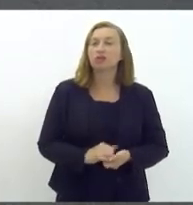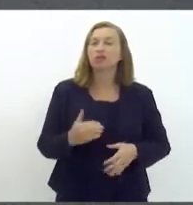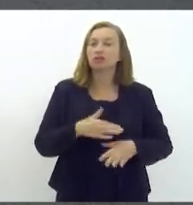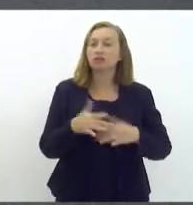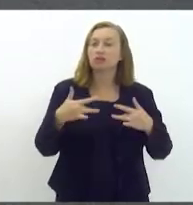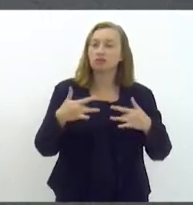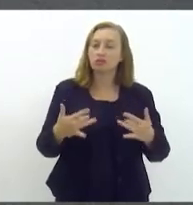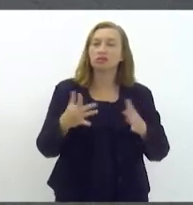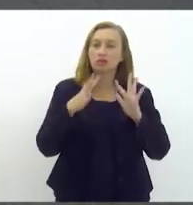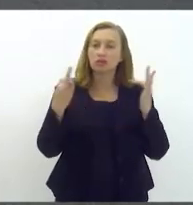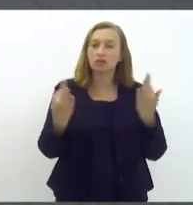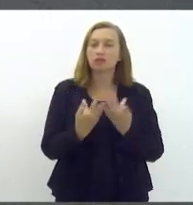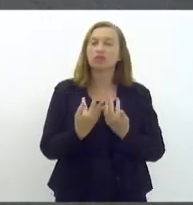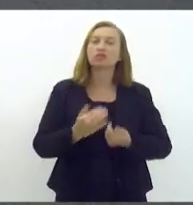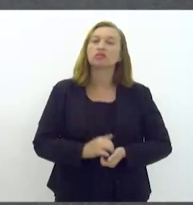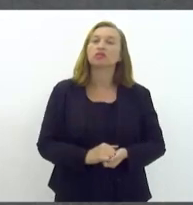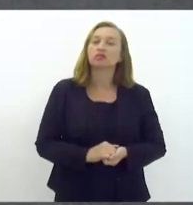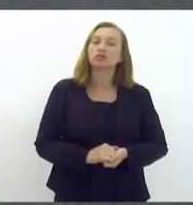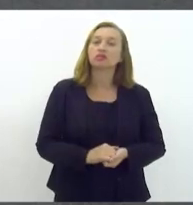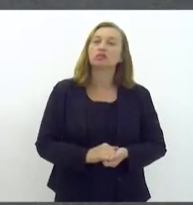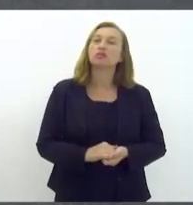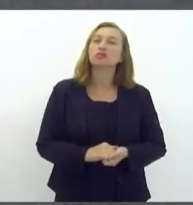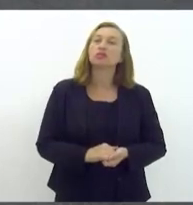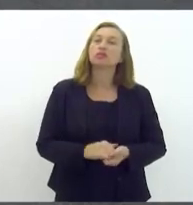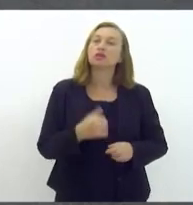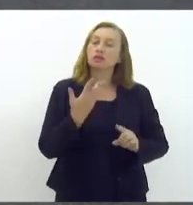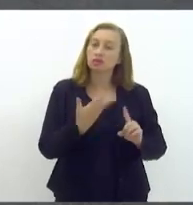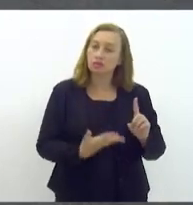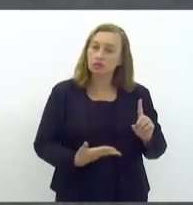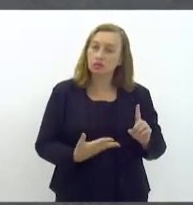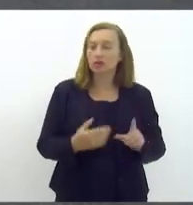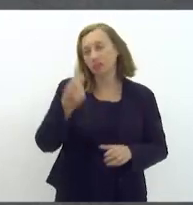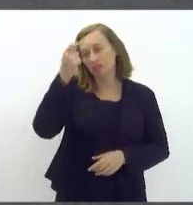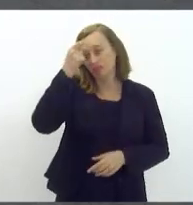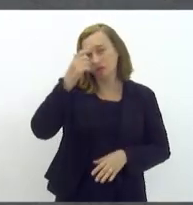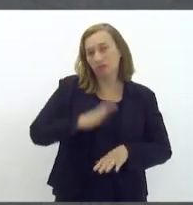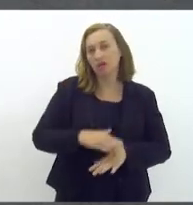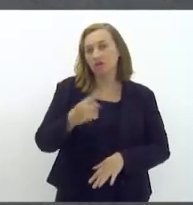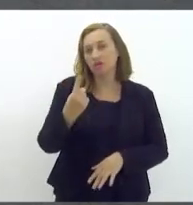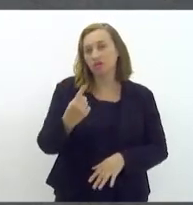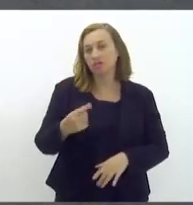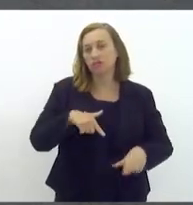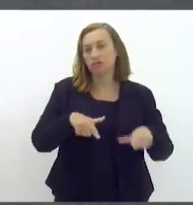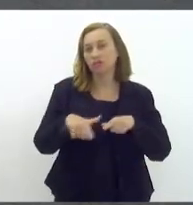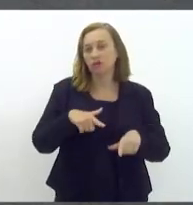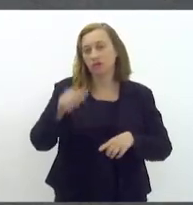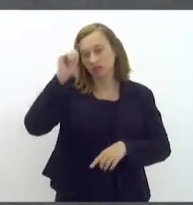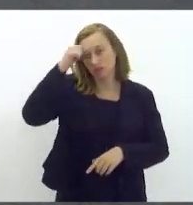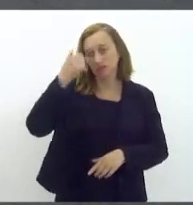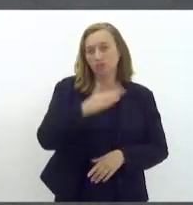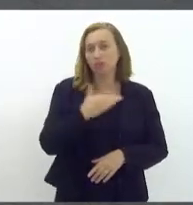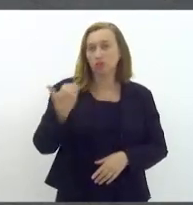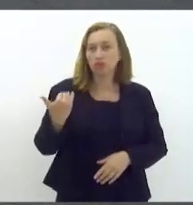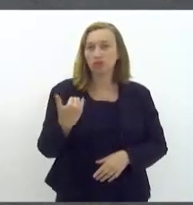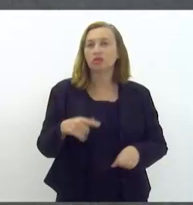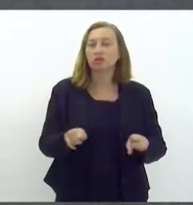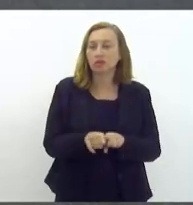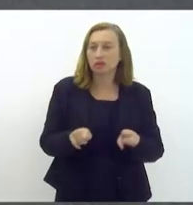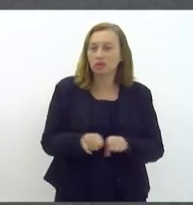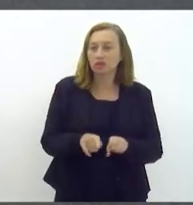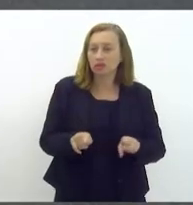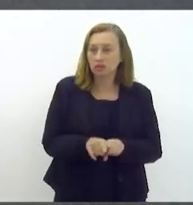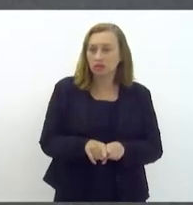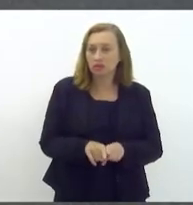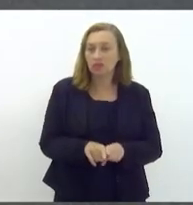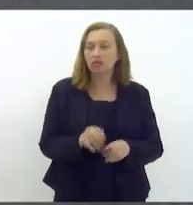a solidariedade à família em honrar a memória de mais um trabalhador negro assassinado que também é vítima